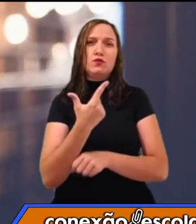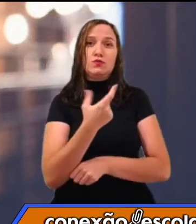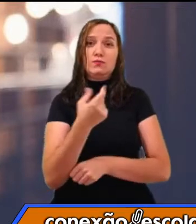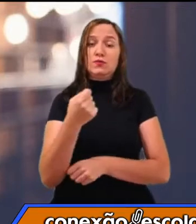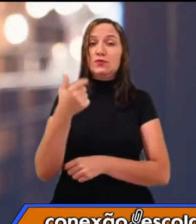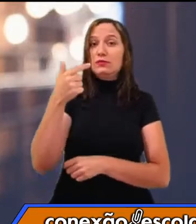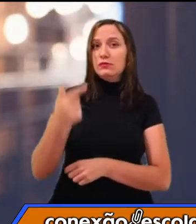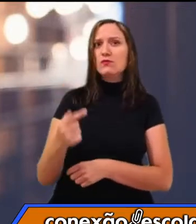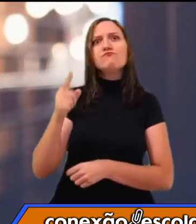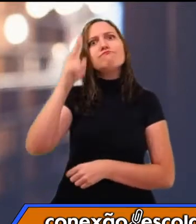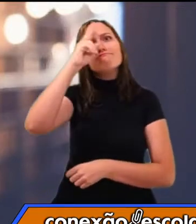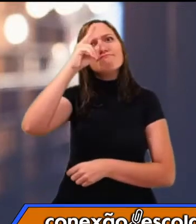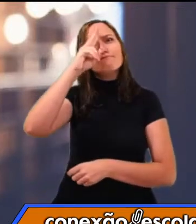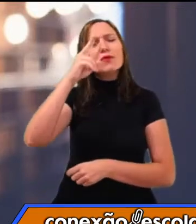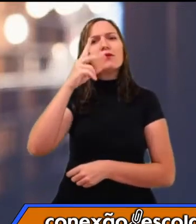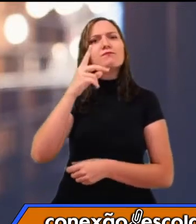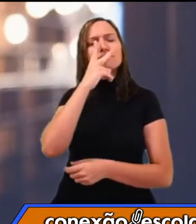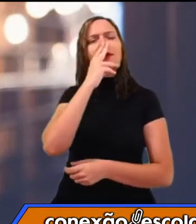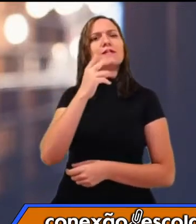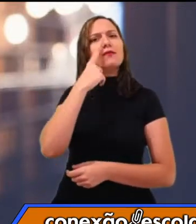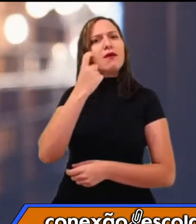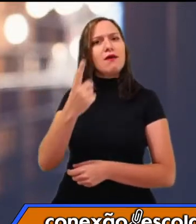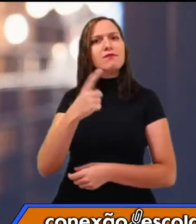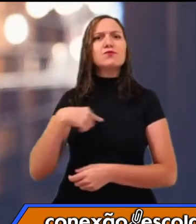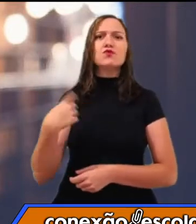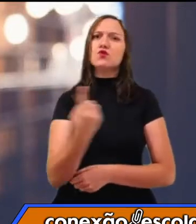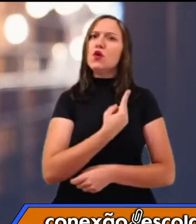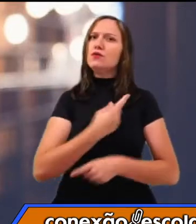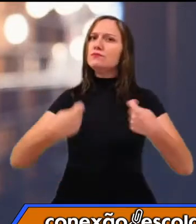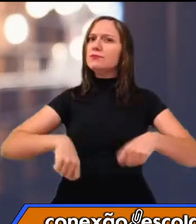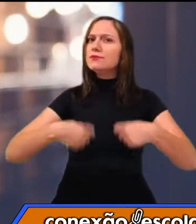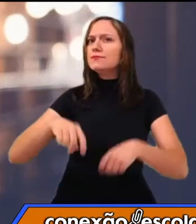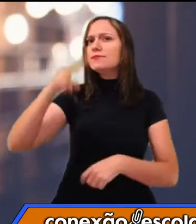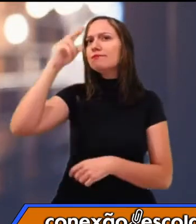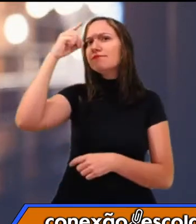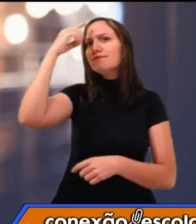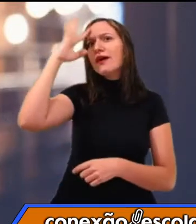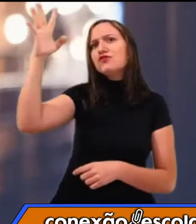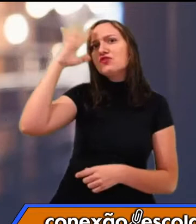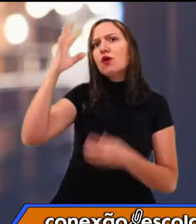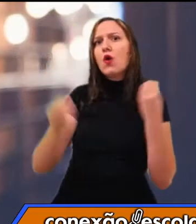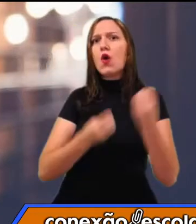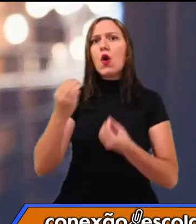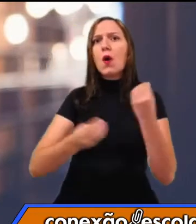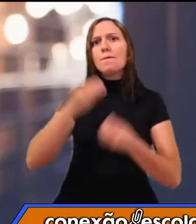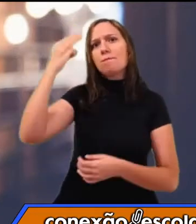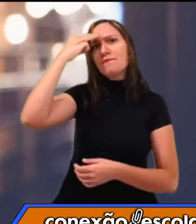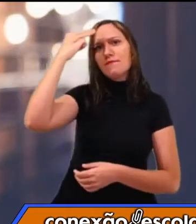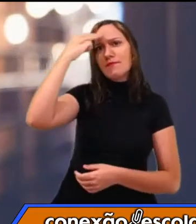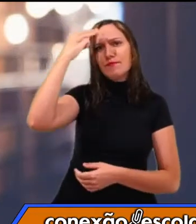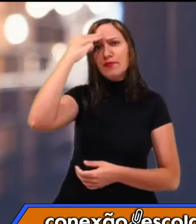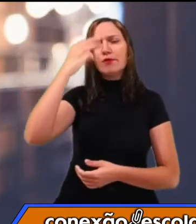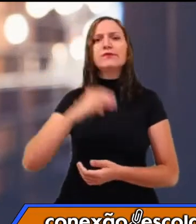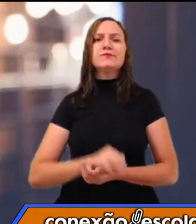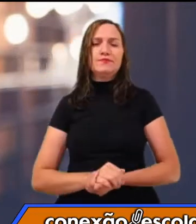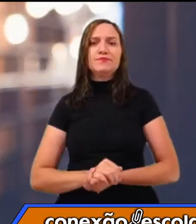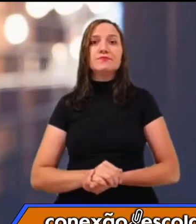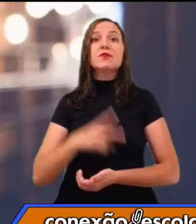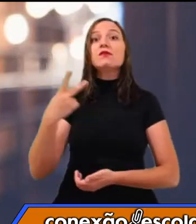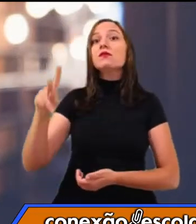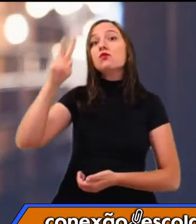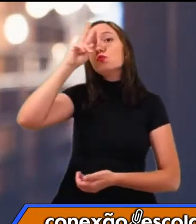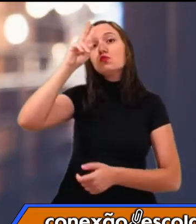conta uma historinha que é muito interessante para a gente pensar um aspecto da memória, né? A história é a seguinte,